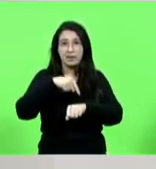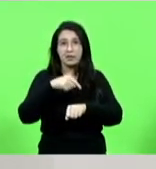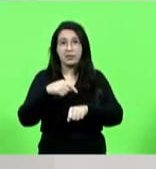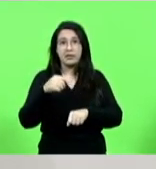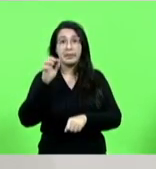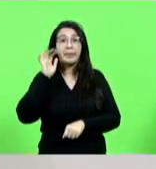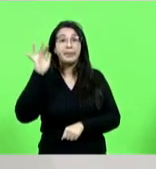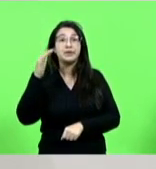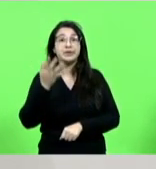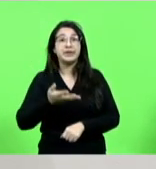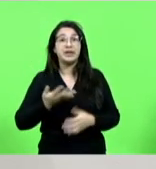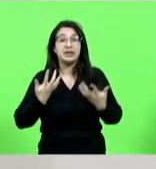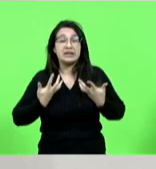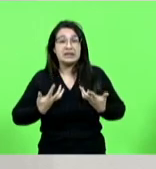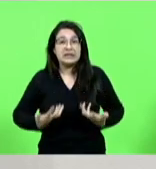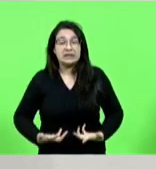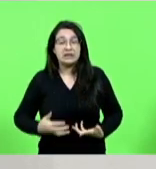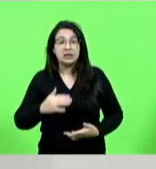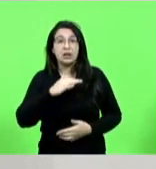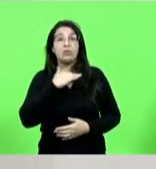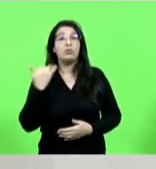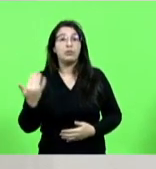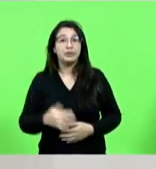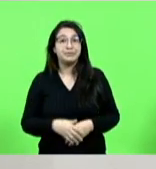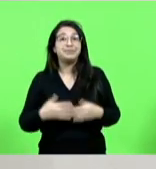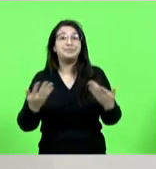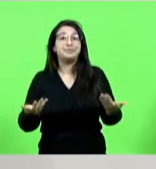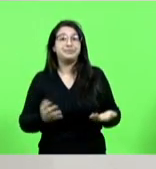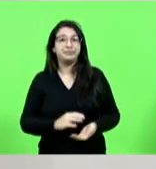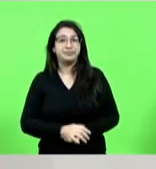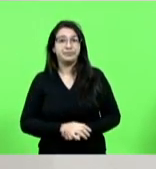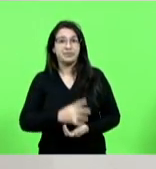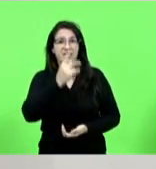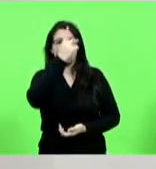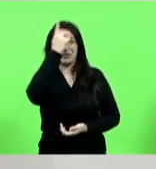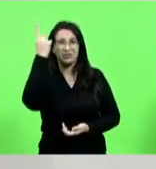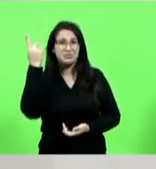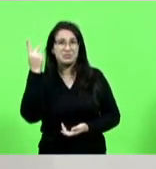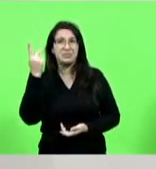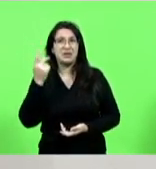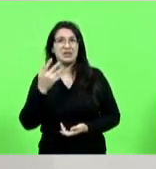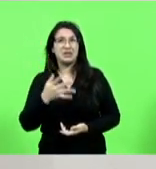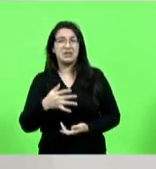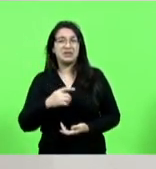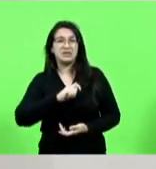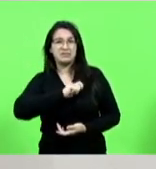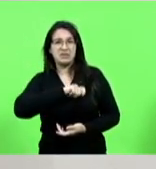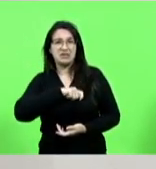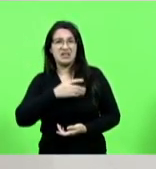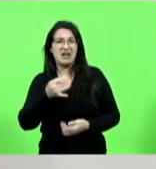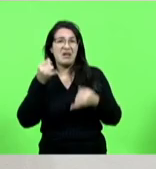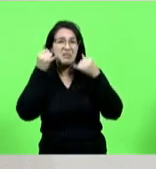morre afogado e o pessoal sadicamente olha o boi o boi aqui para